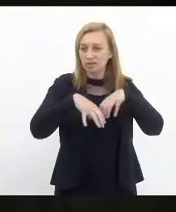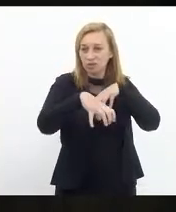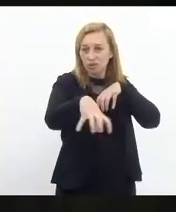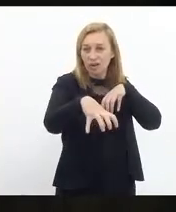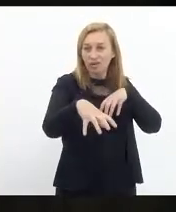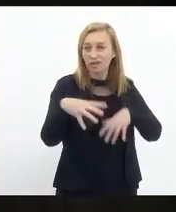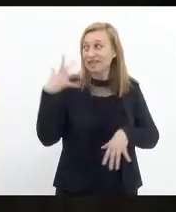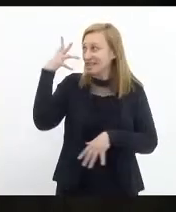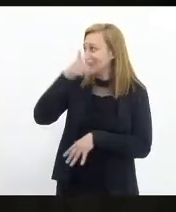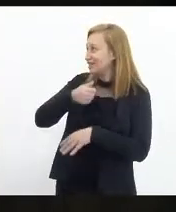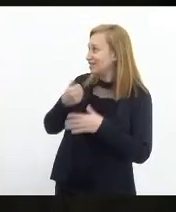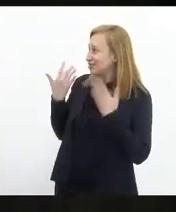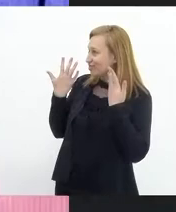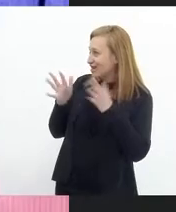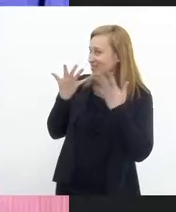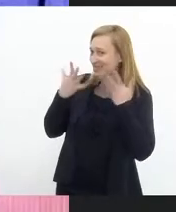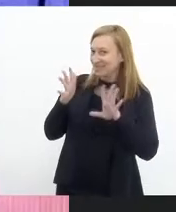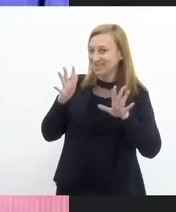lindo aí, parabéns.